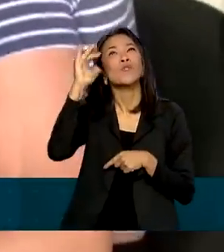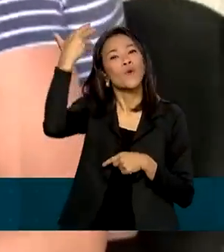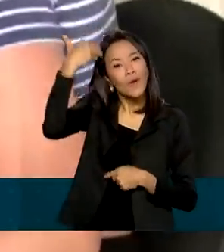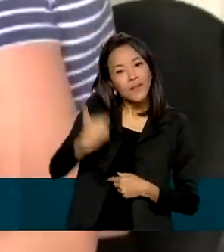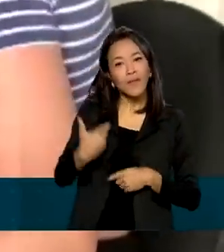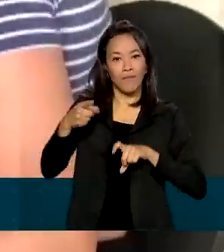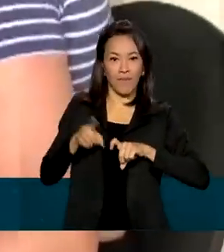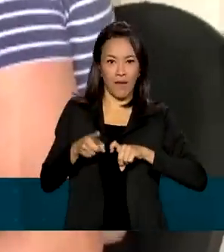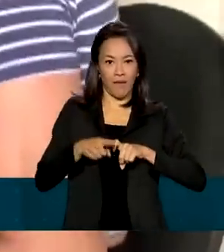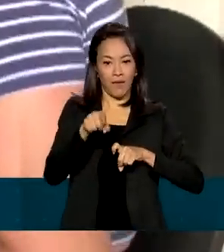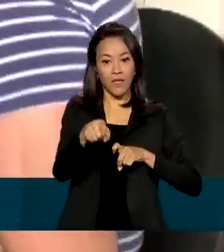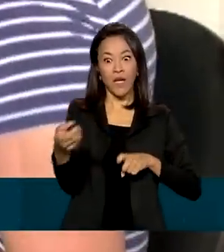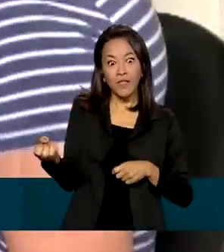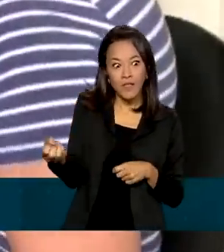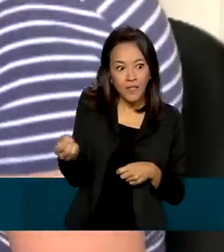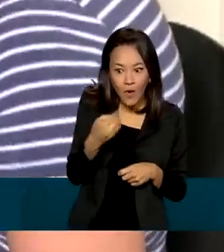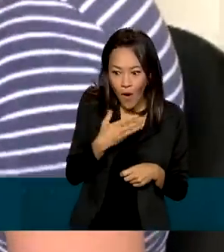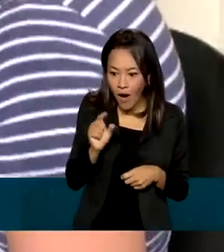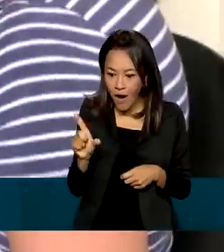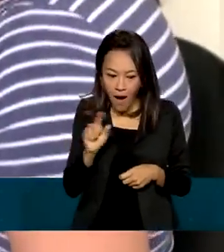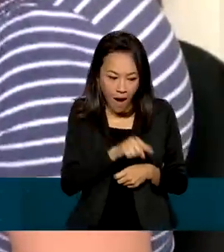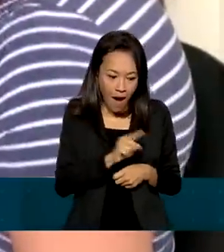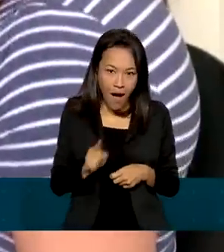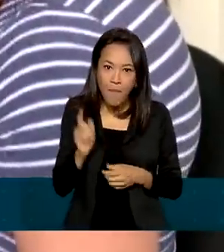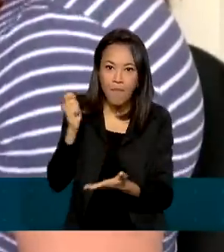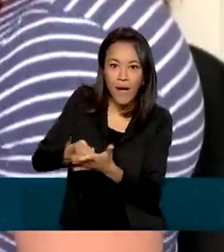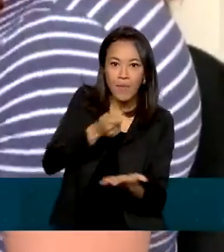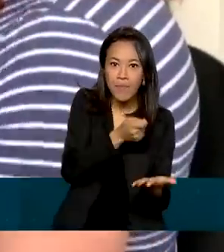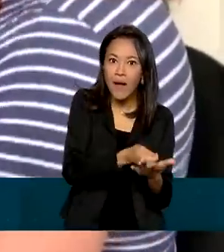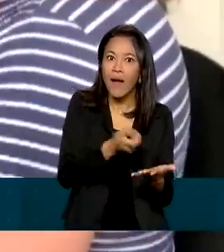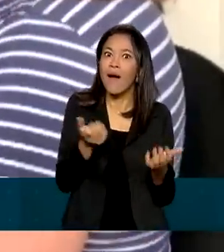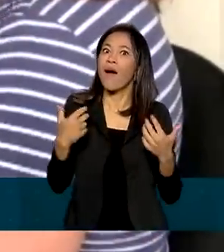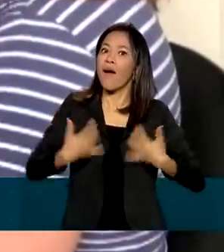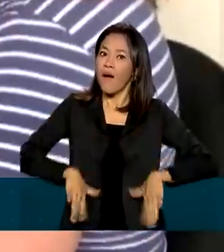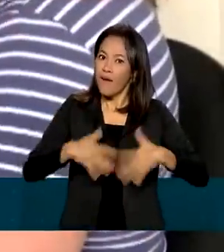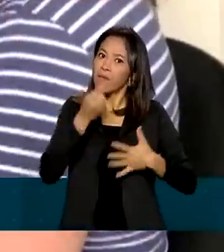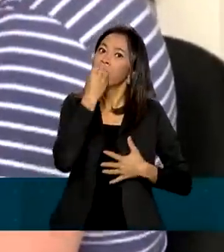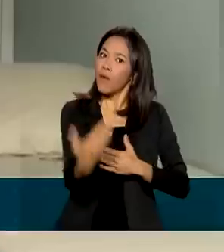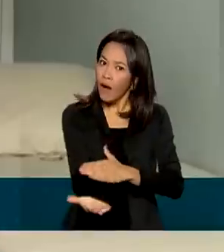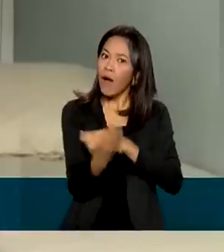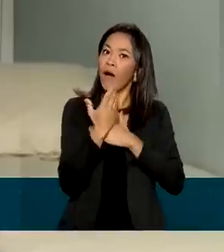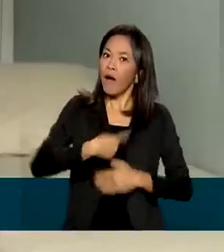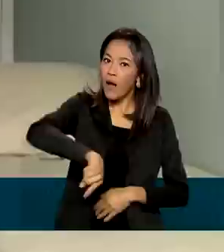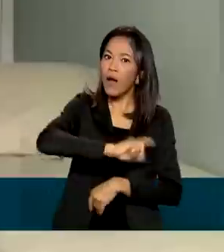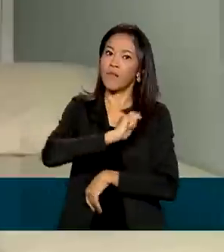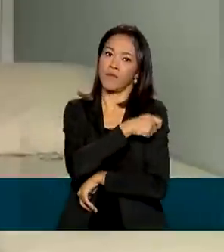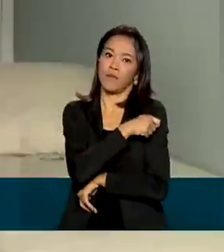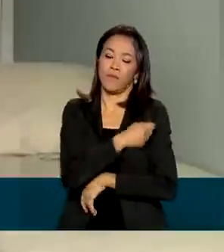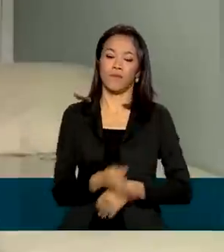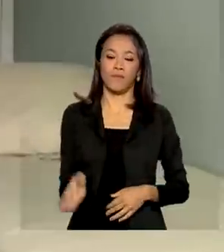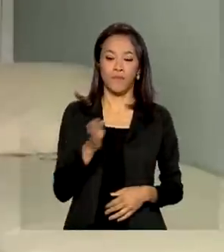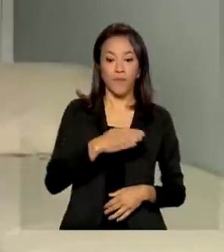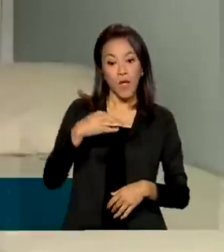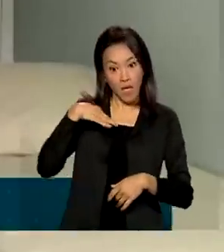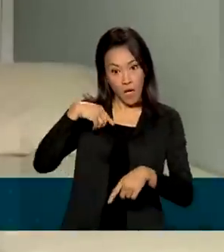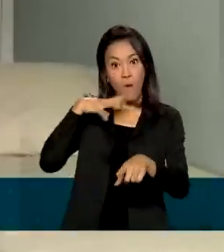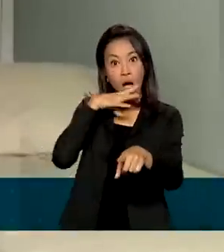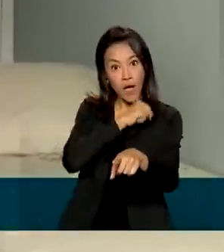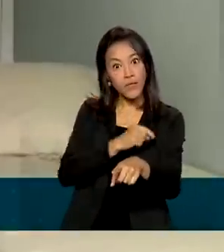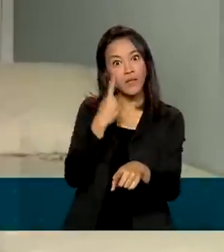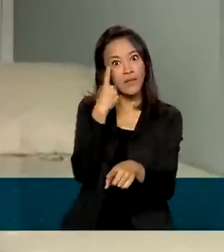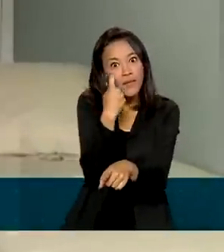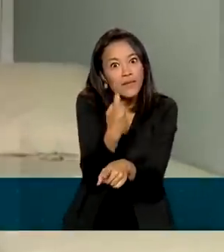médica, as novas opções vão facilitar a inscrição e beneficiar os estudantes. Eu achei muito interessante o Enep ter